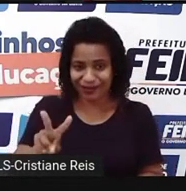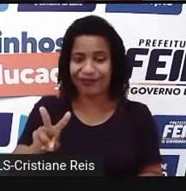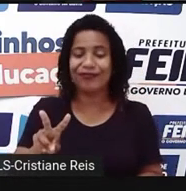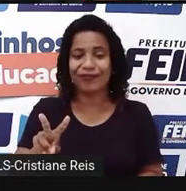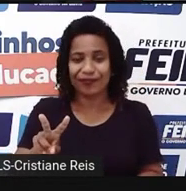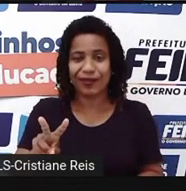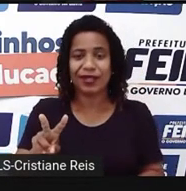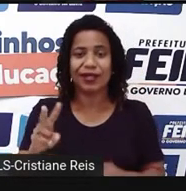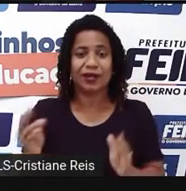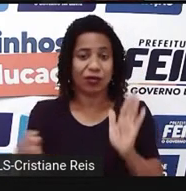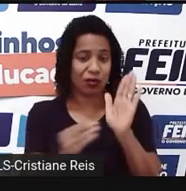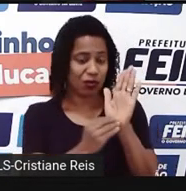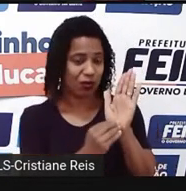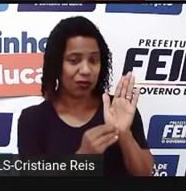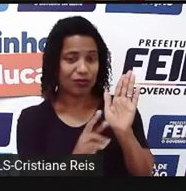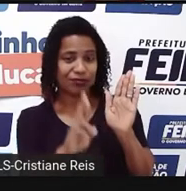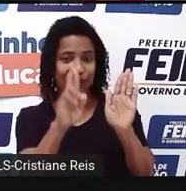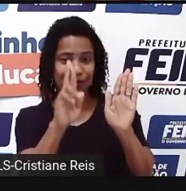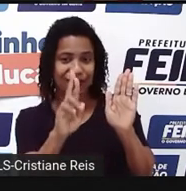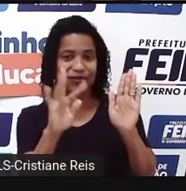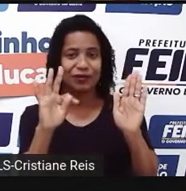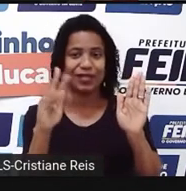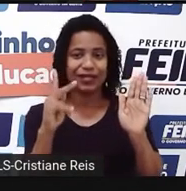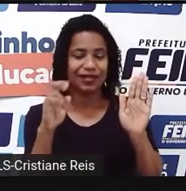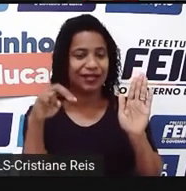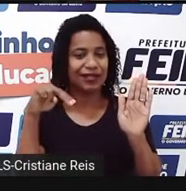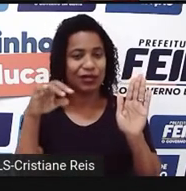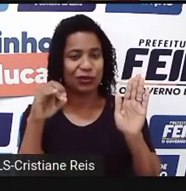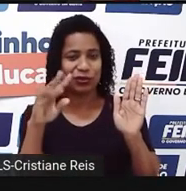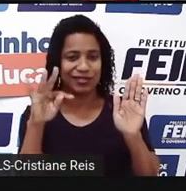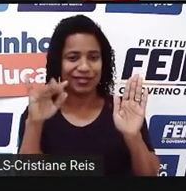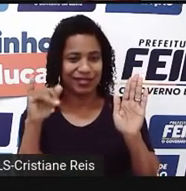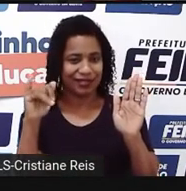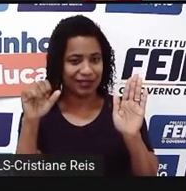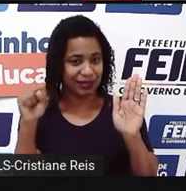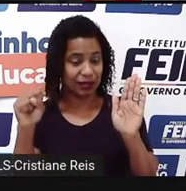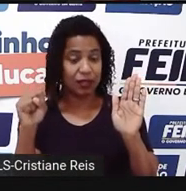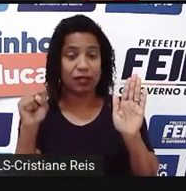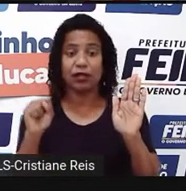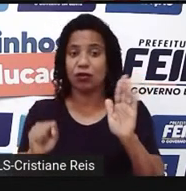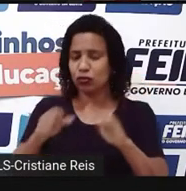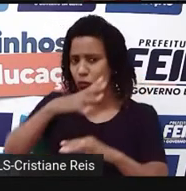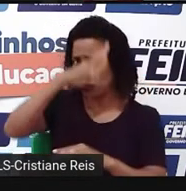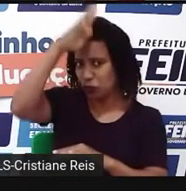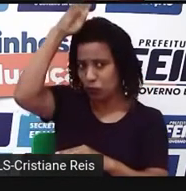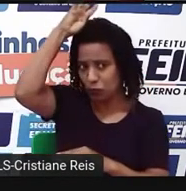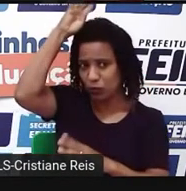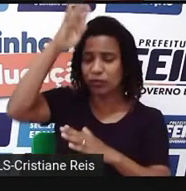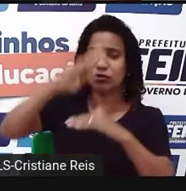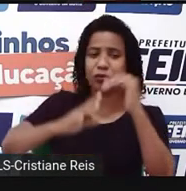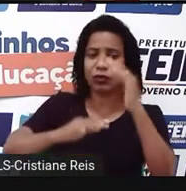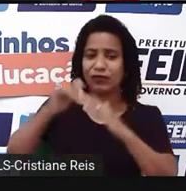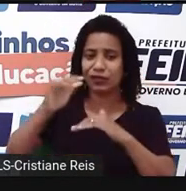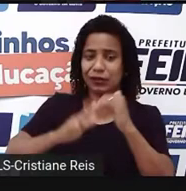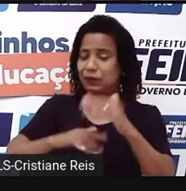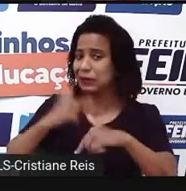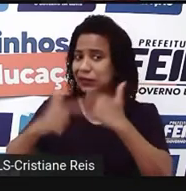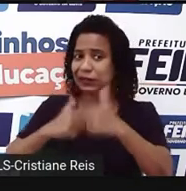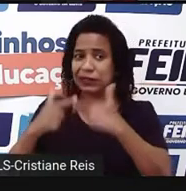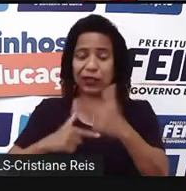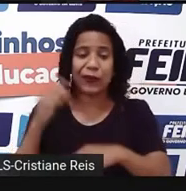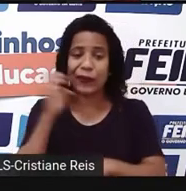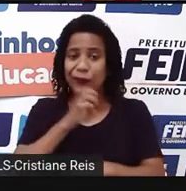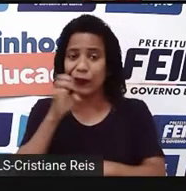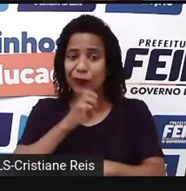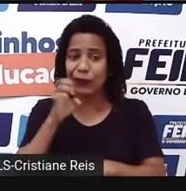Taquira Notícias. Ok? Então, esses profissionais estão numa situação de emergência